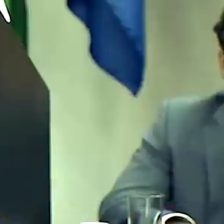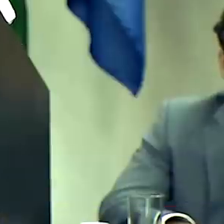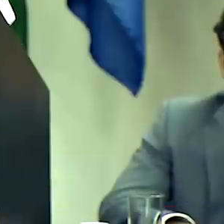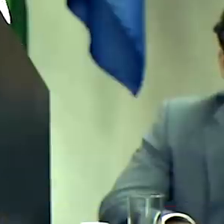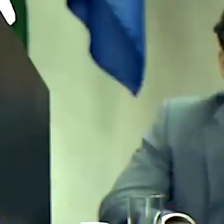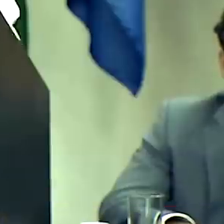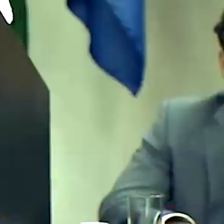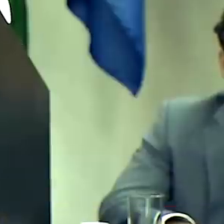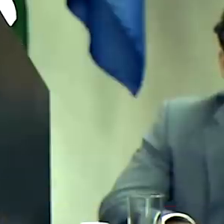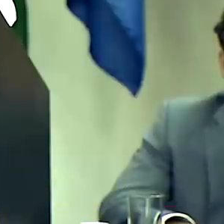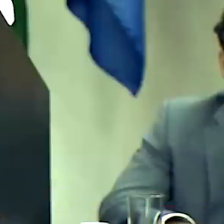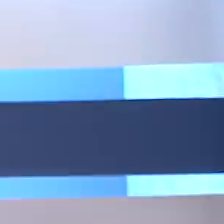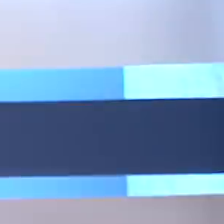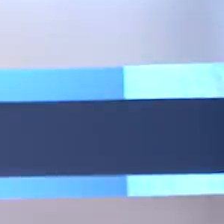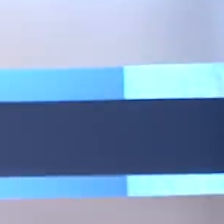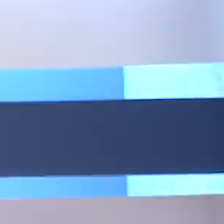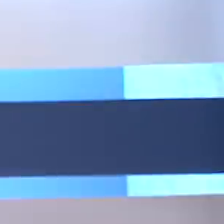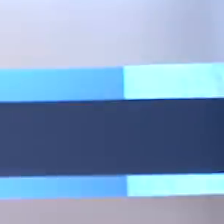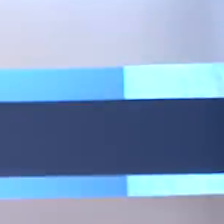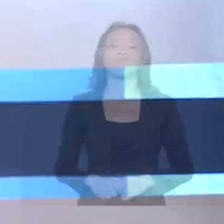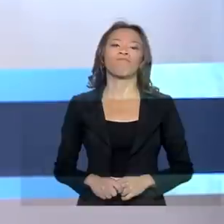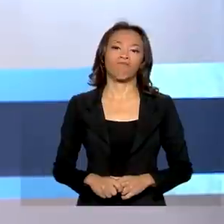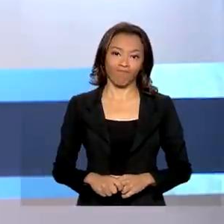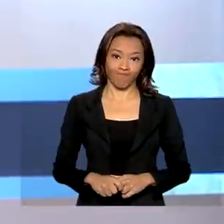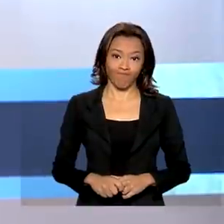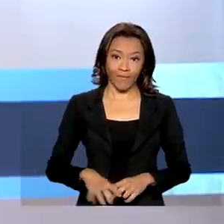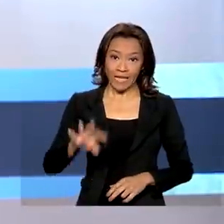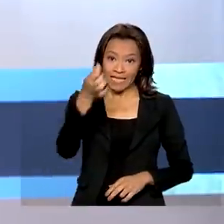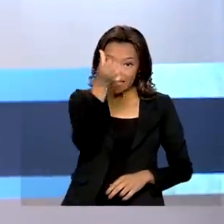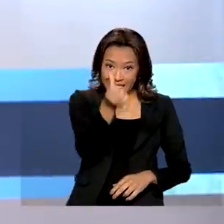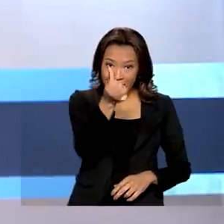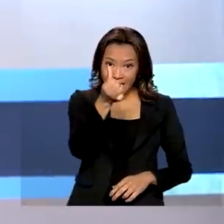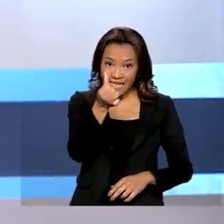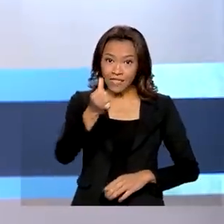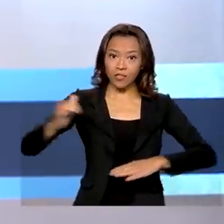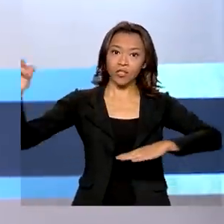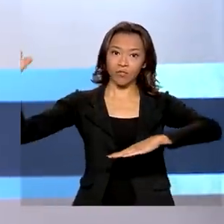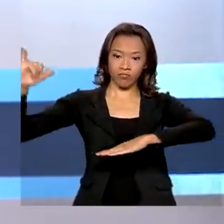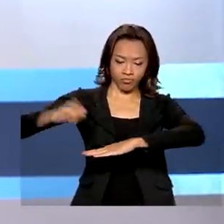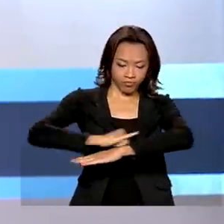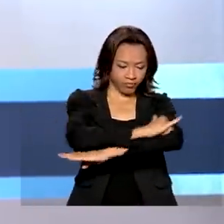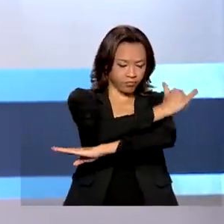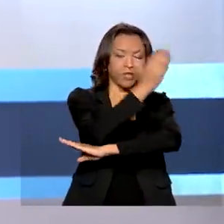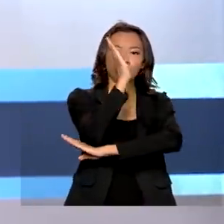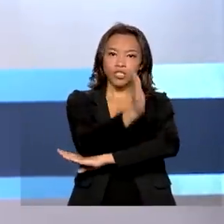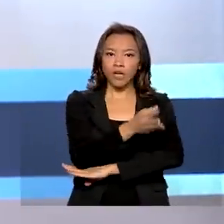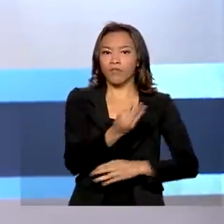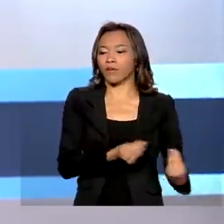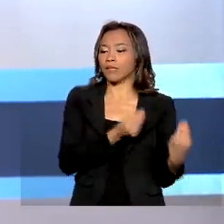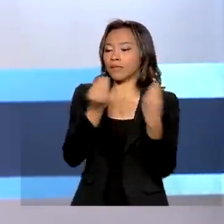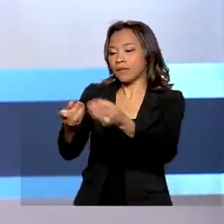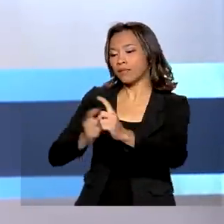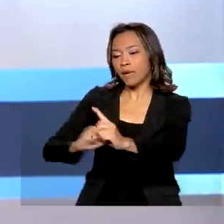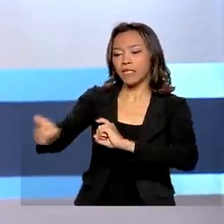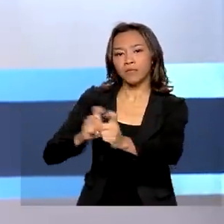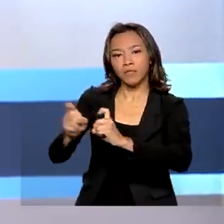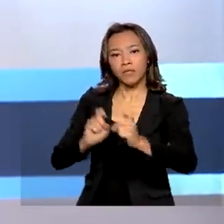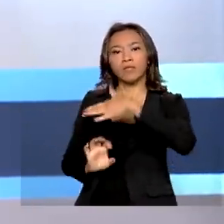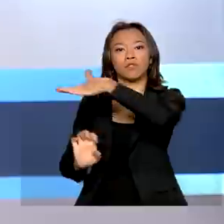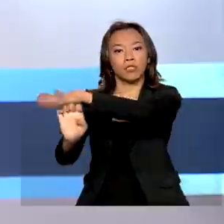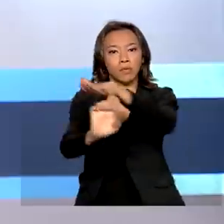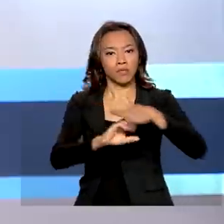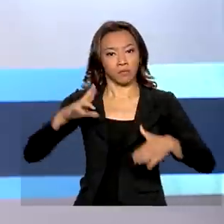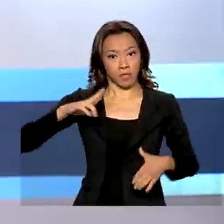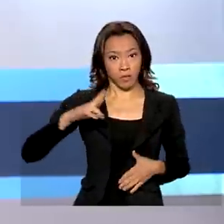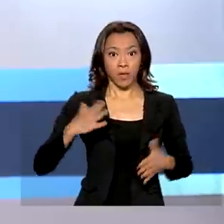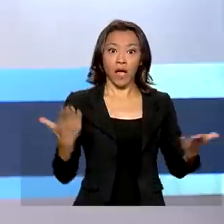vidas por meio da arte. Seis aeroportos brasileiros foram concedidos à iniciativa privada. A partir de agora, os